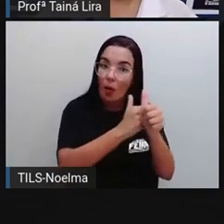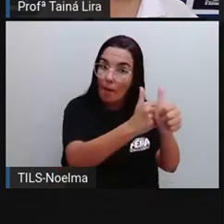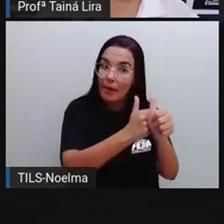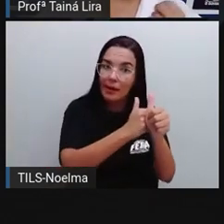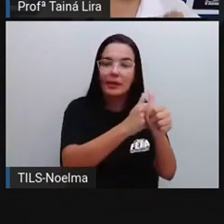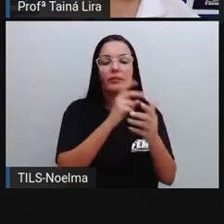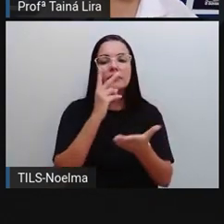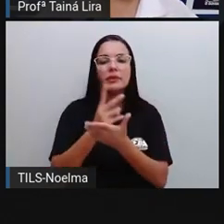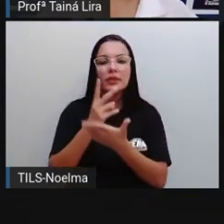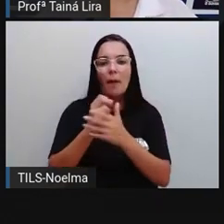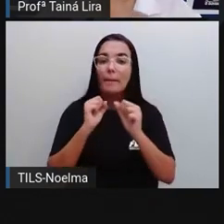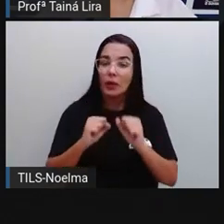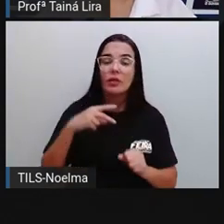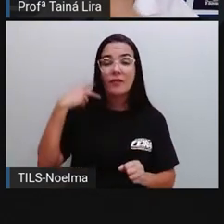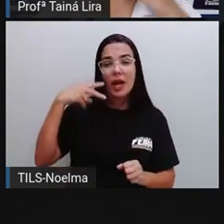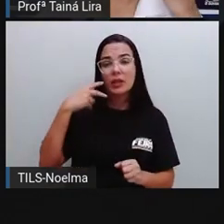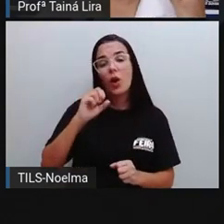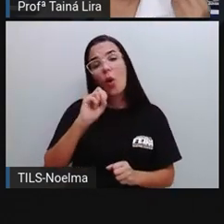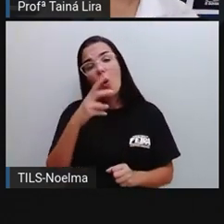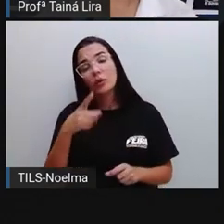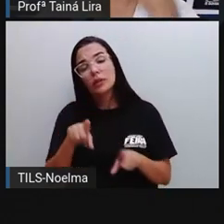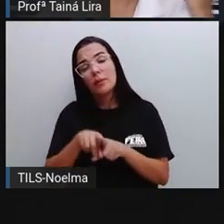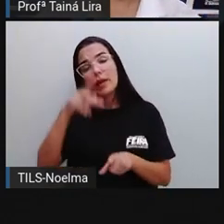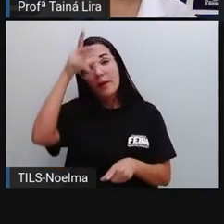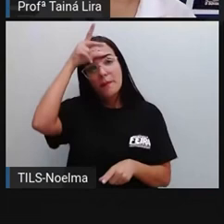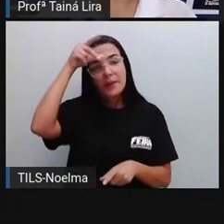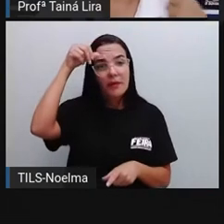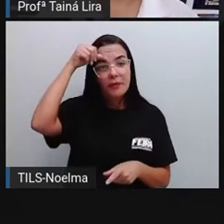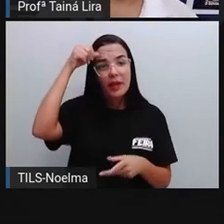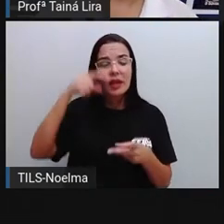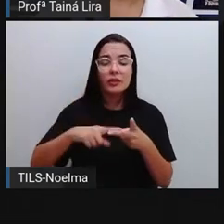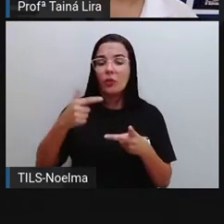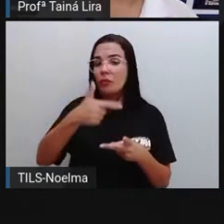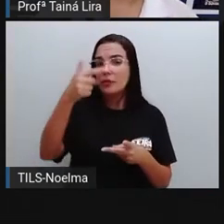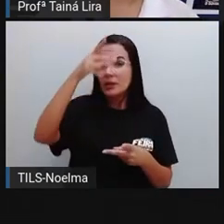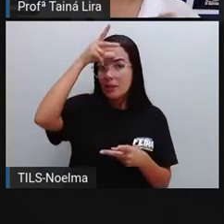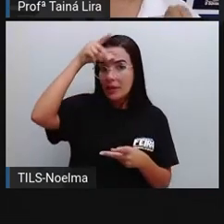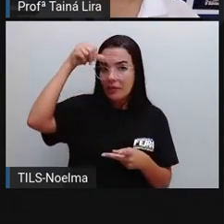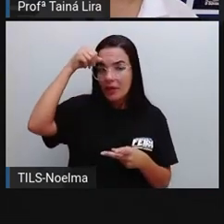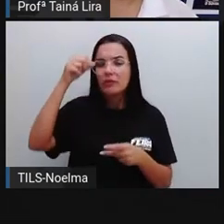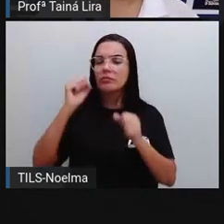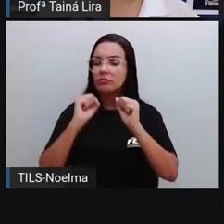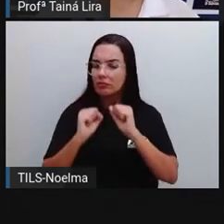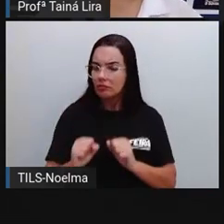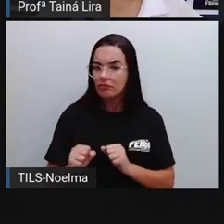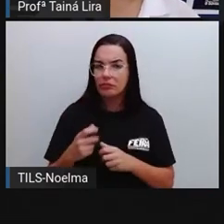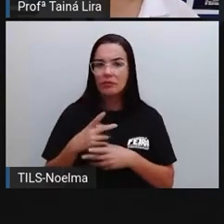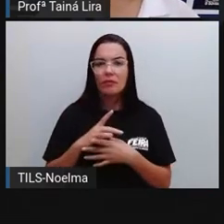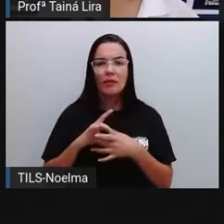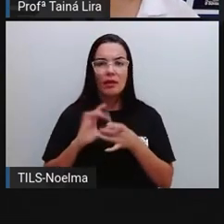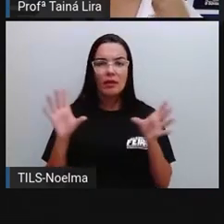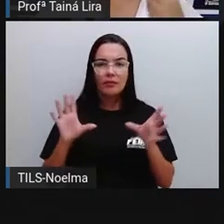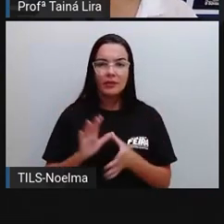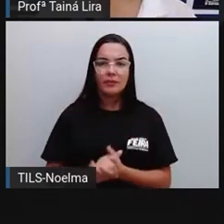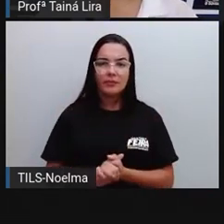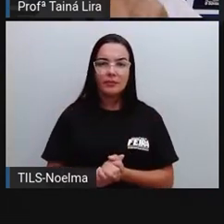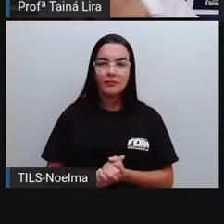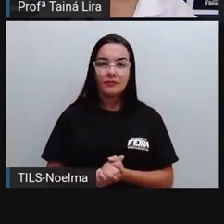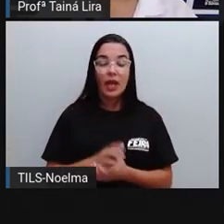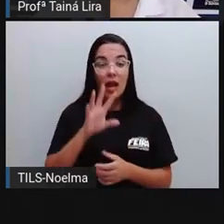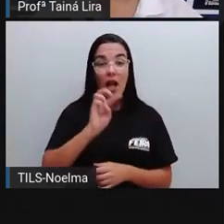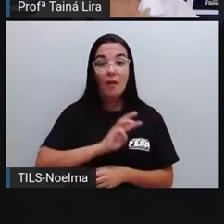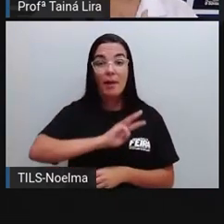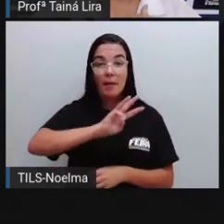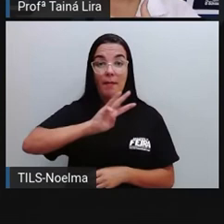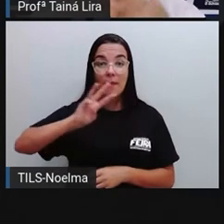Tanto do vereador como dos outros, do prefeito, do vice-prefeito, tá bom? O site da